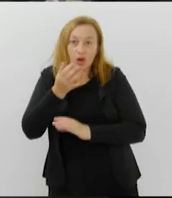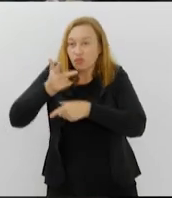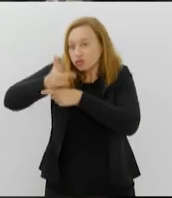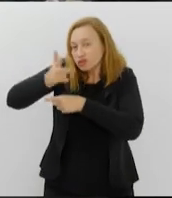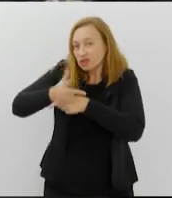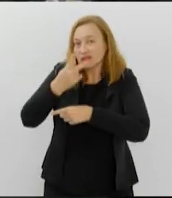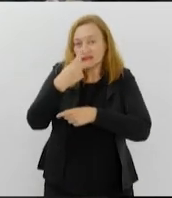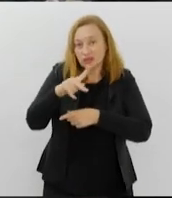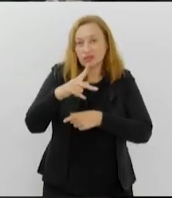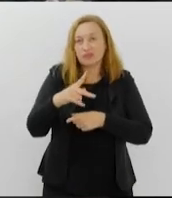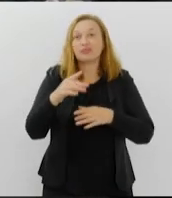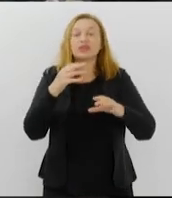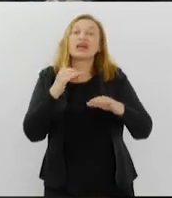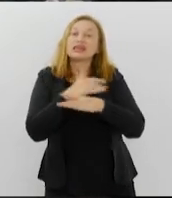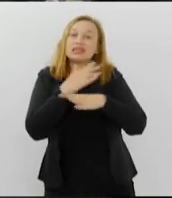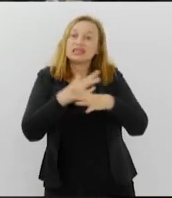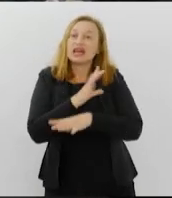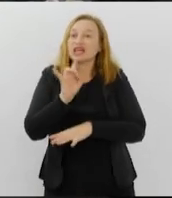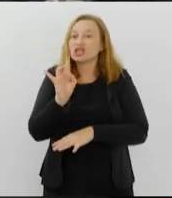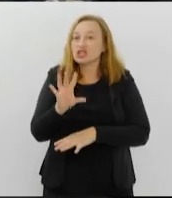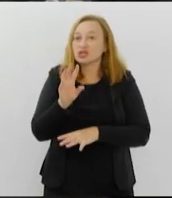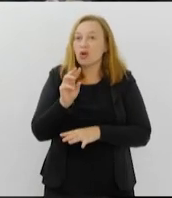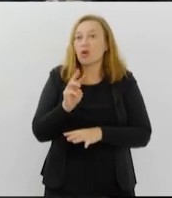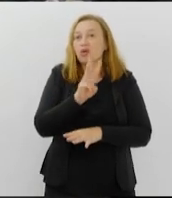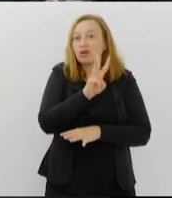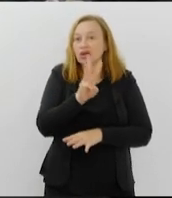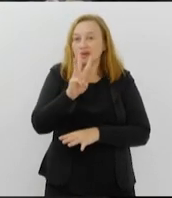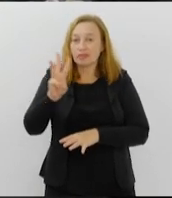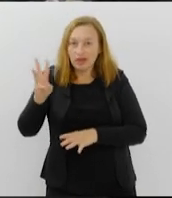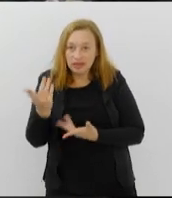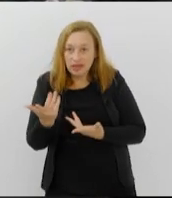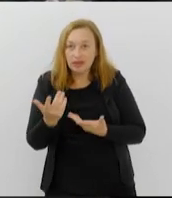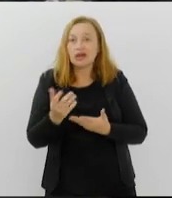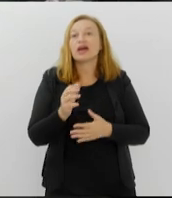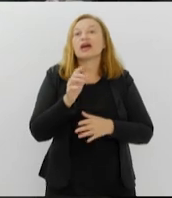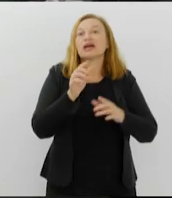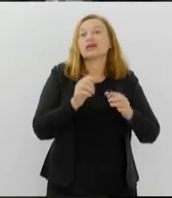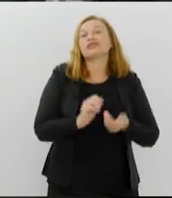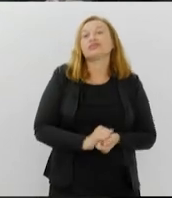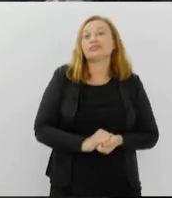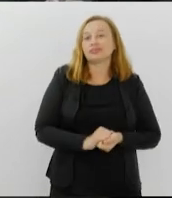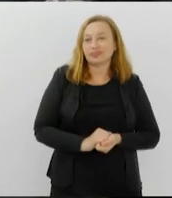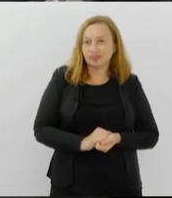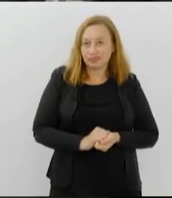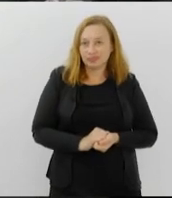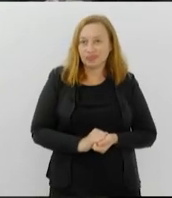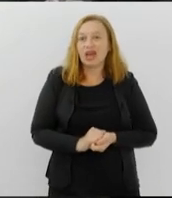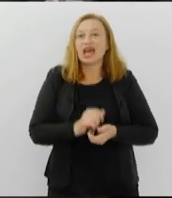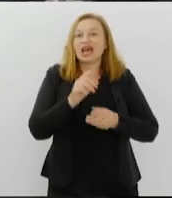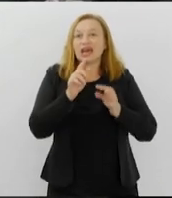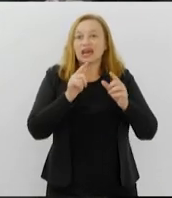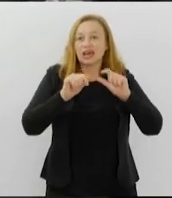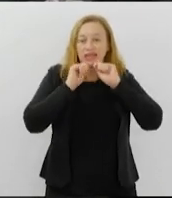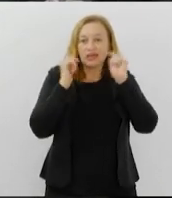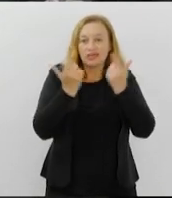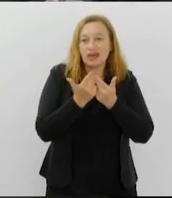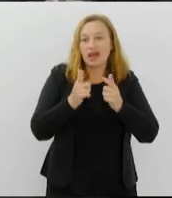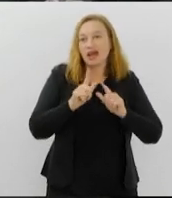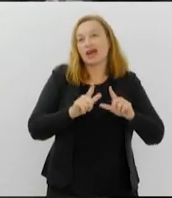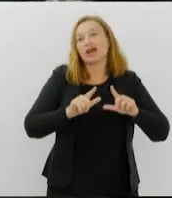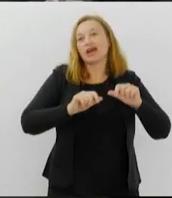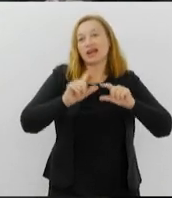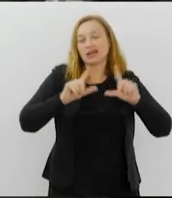da sua cidade, é só acessar o nosso e-mail tvalerj.rj.gov